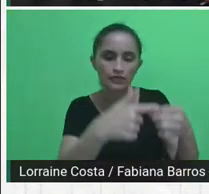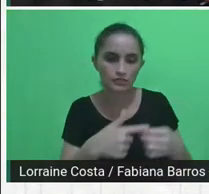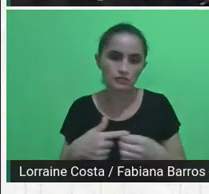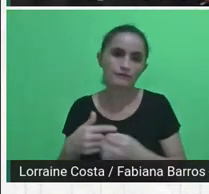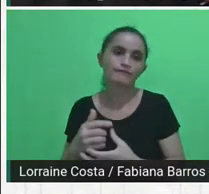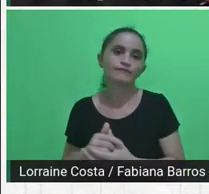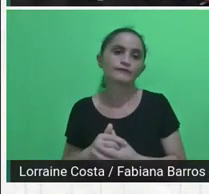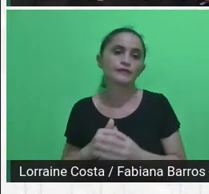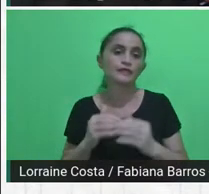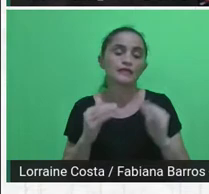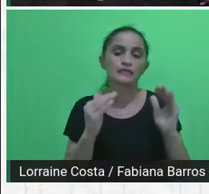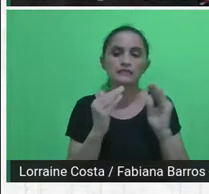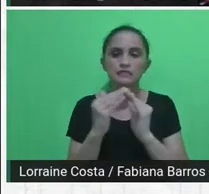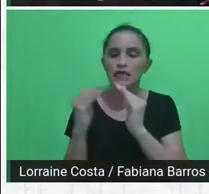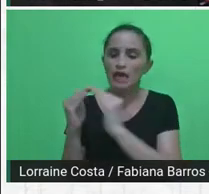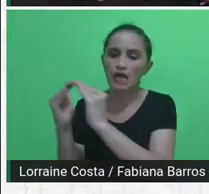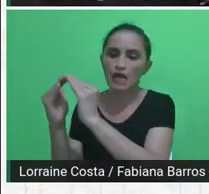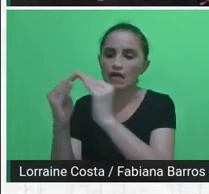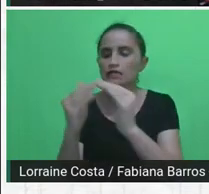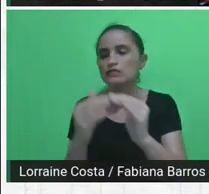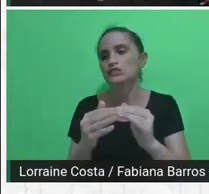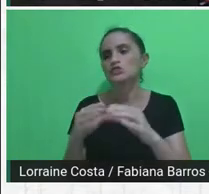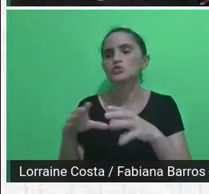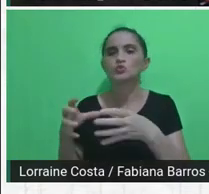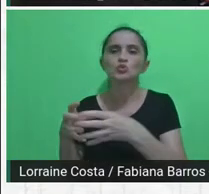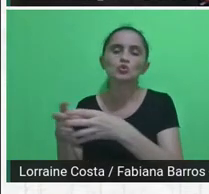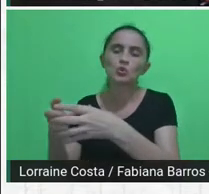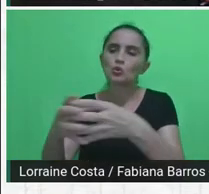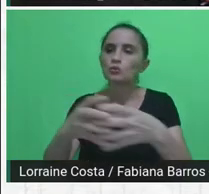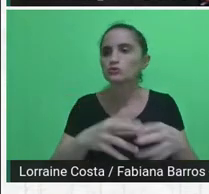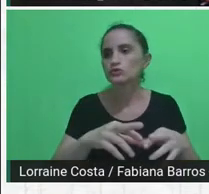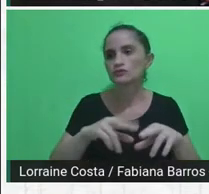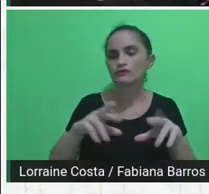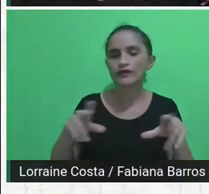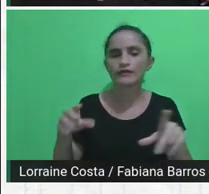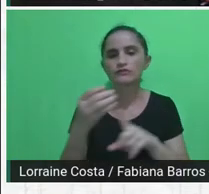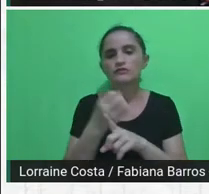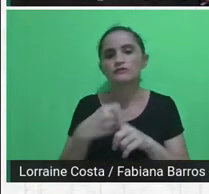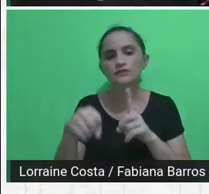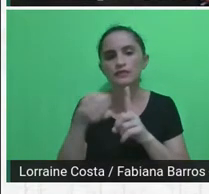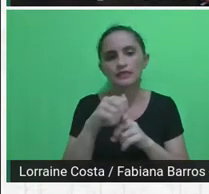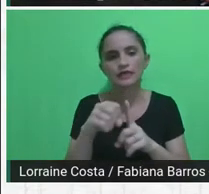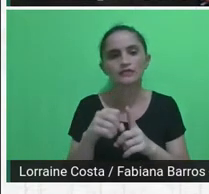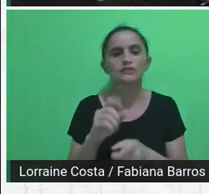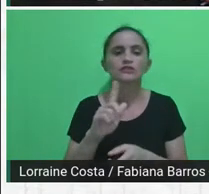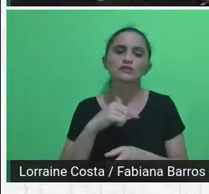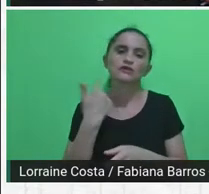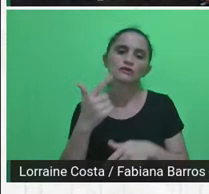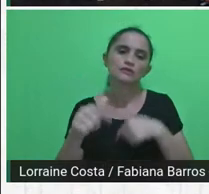comunidades, dos grupos sócio-espaciais que nós trabalhamos. pode passar, favor.